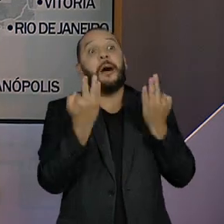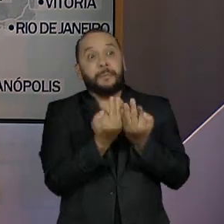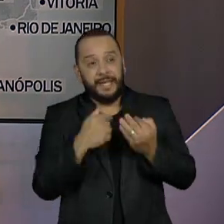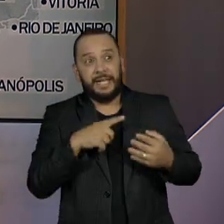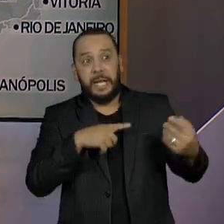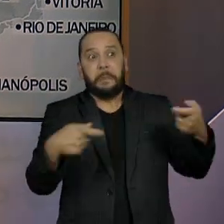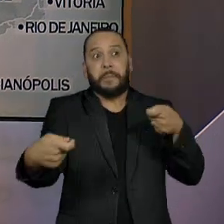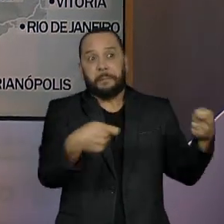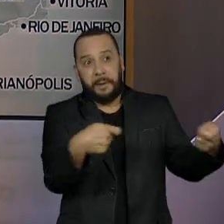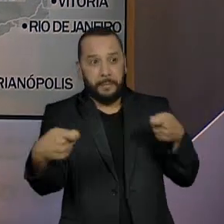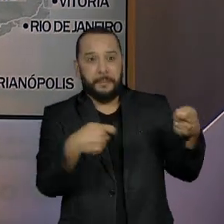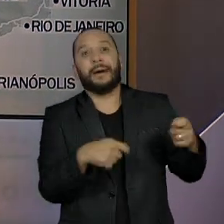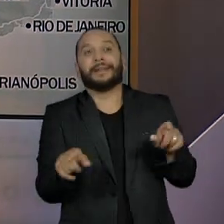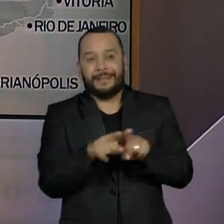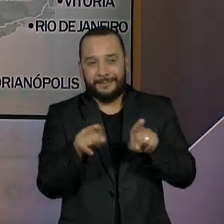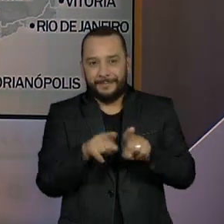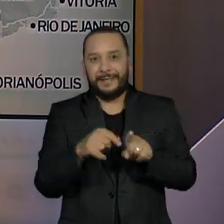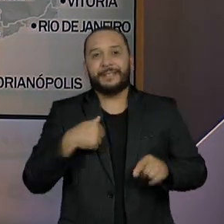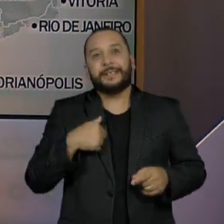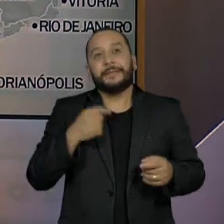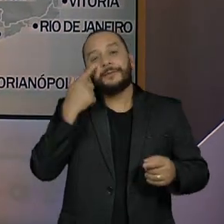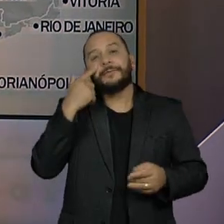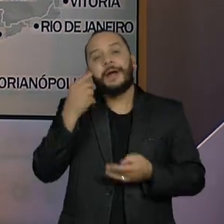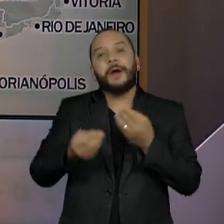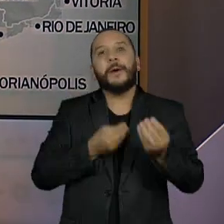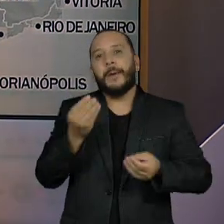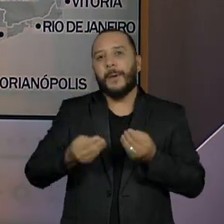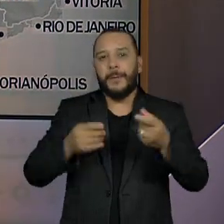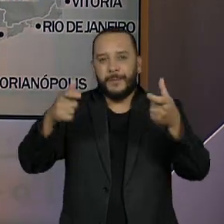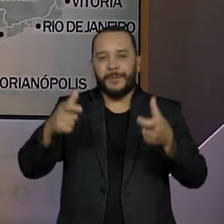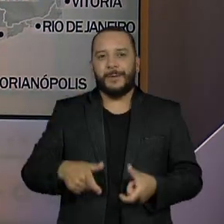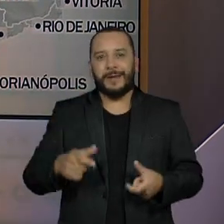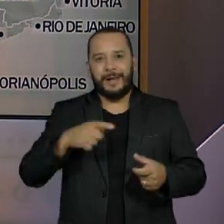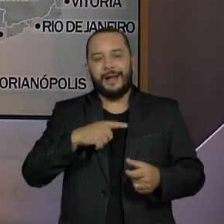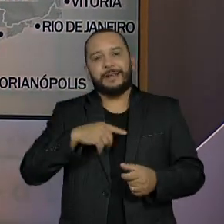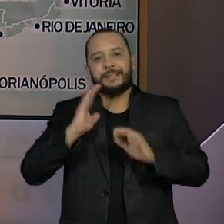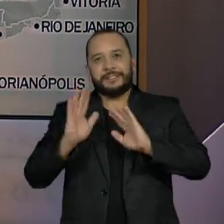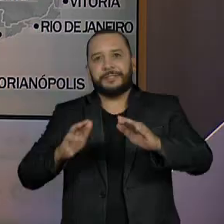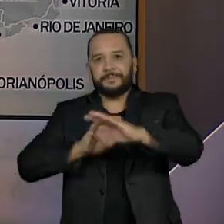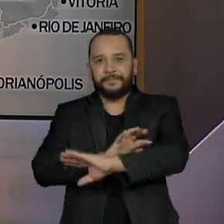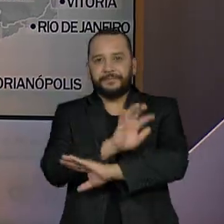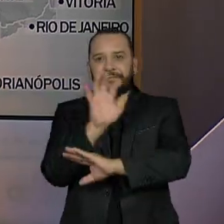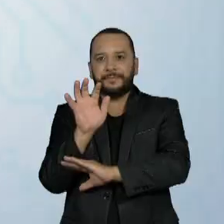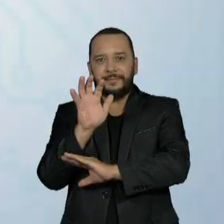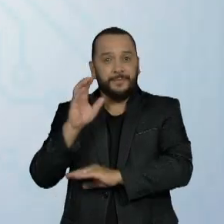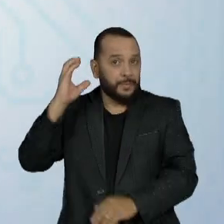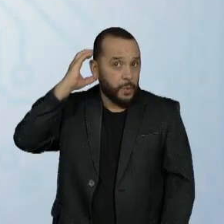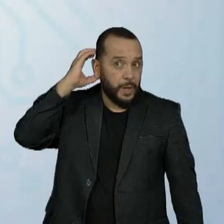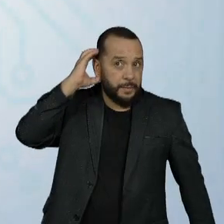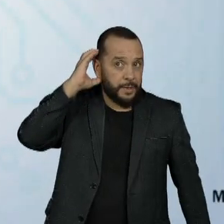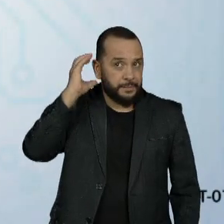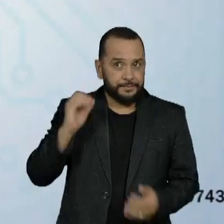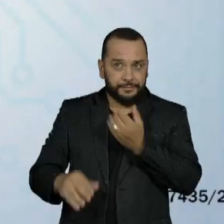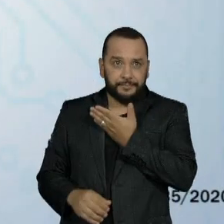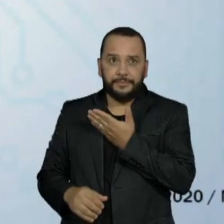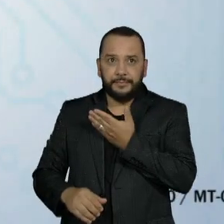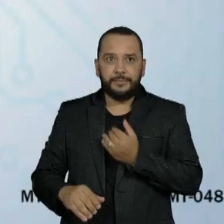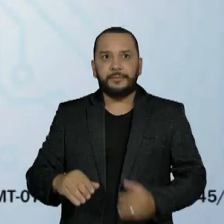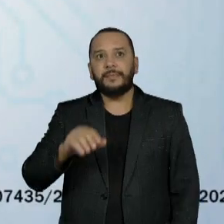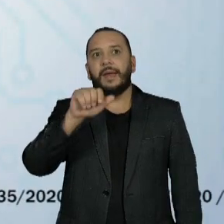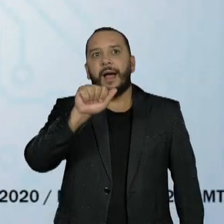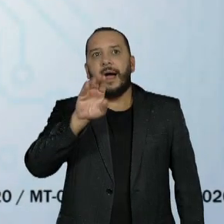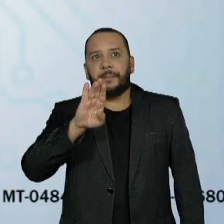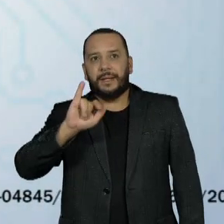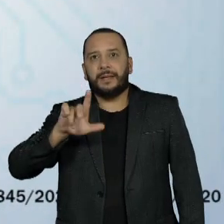daqui a pouco sobre isso. Vamos agora conferir a situação no Centro-Oeste, começando por Cuiabá. Em Cuiabá, Abílio do